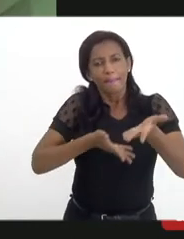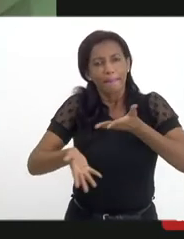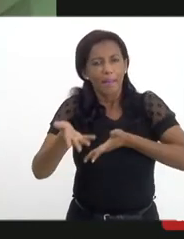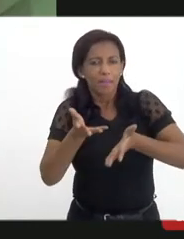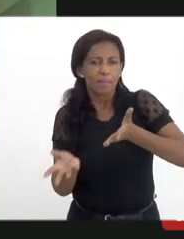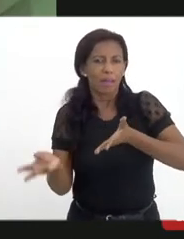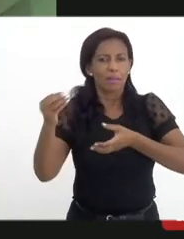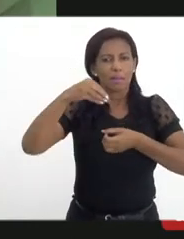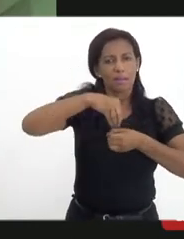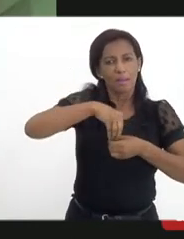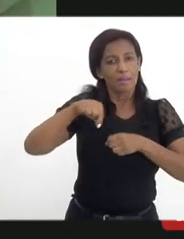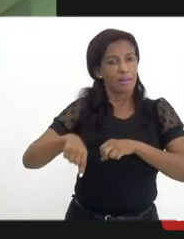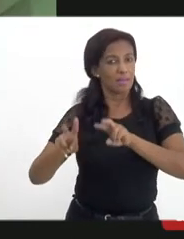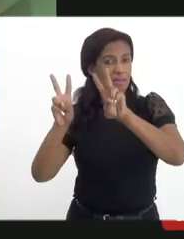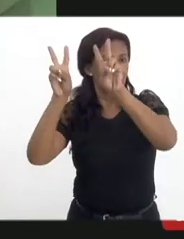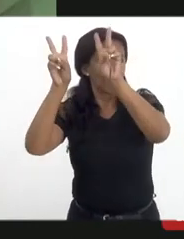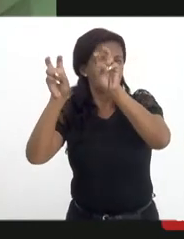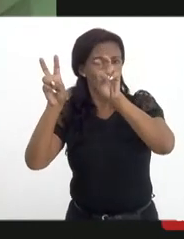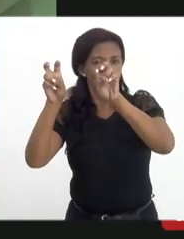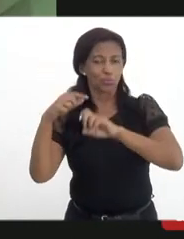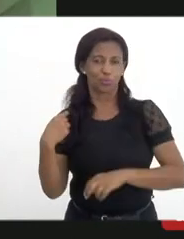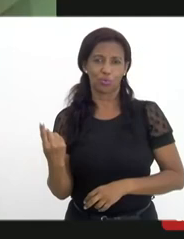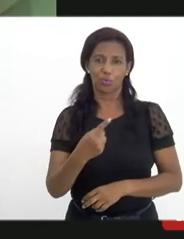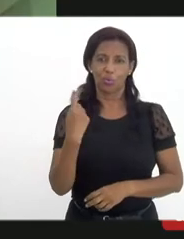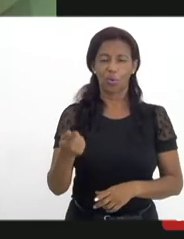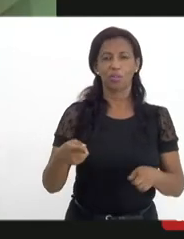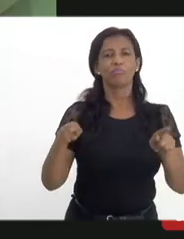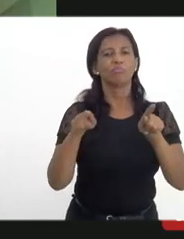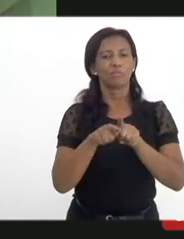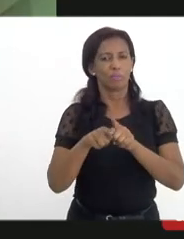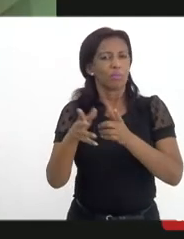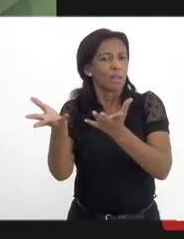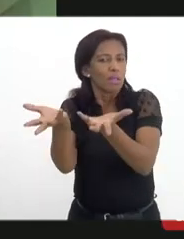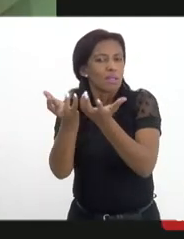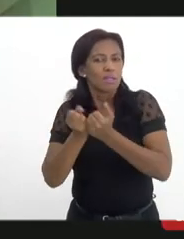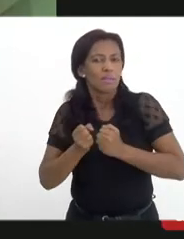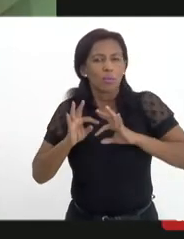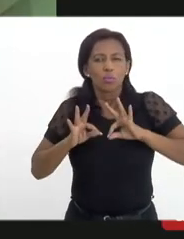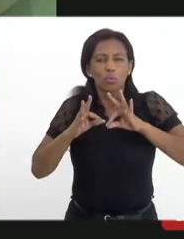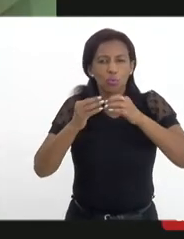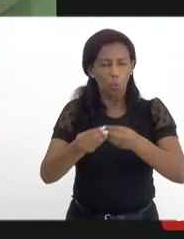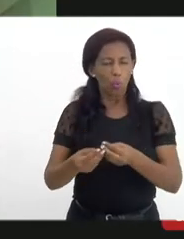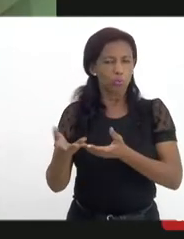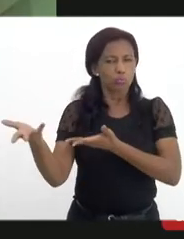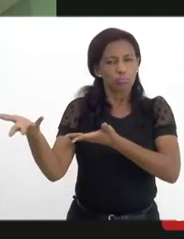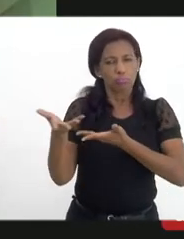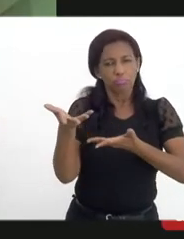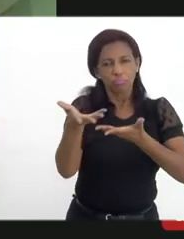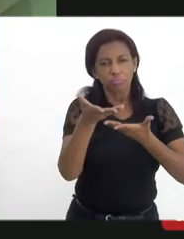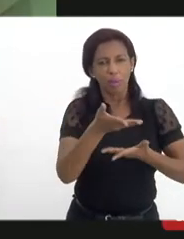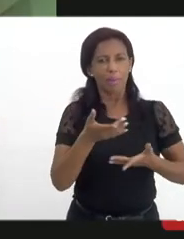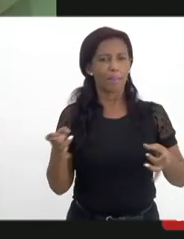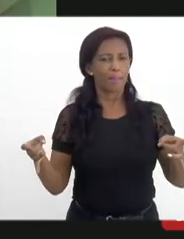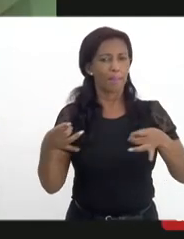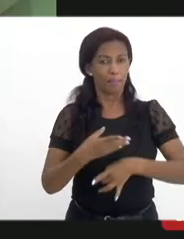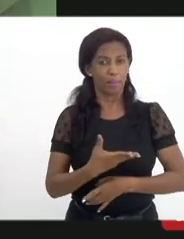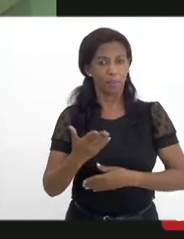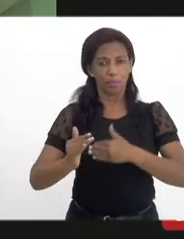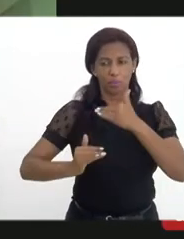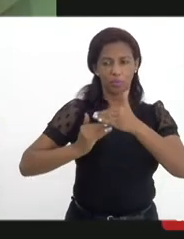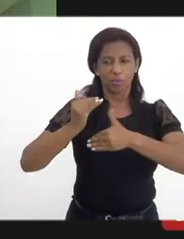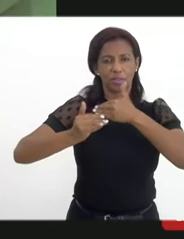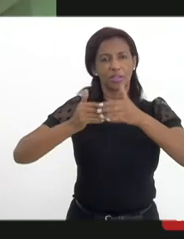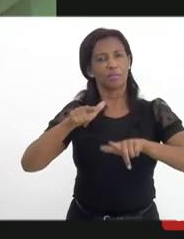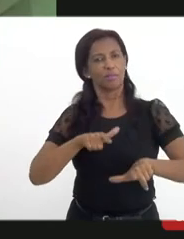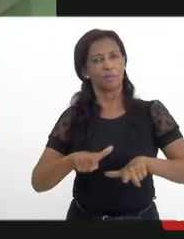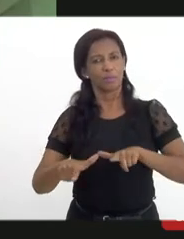agregar nesse assunto. Nós estaremos recebendo todos vocês de coração para que possamos desenvolver um